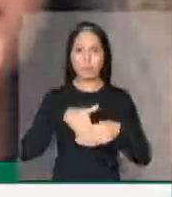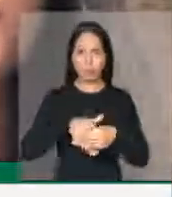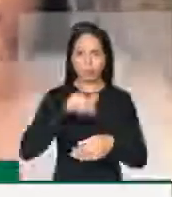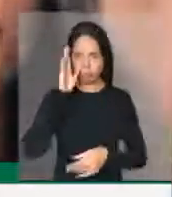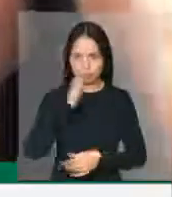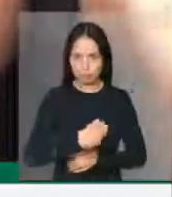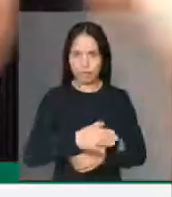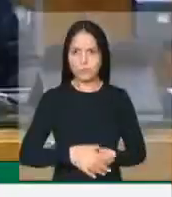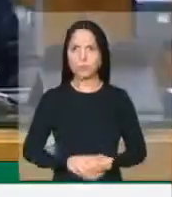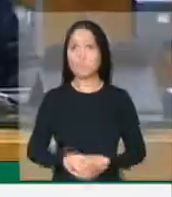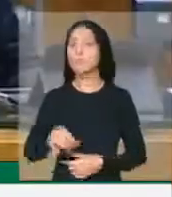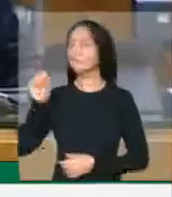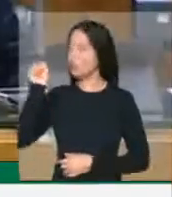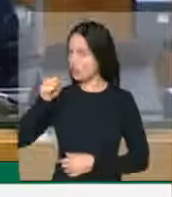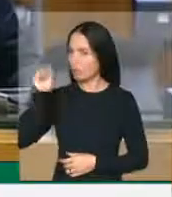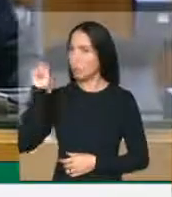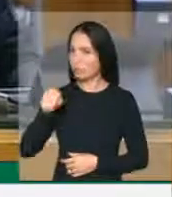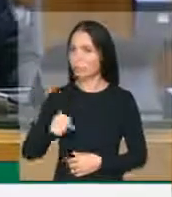Isso.